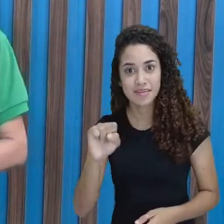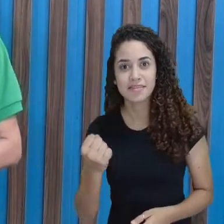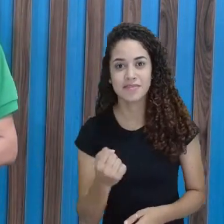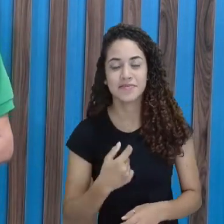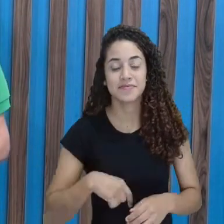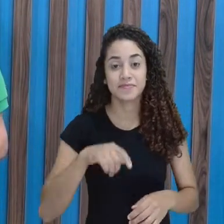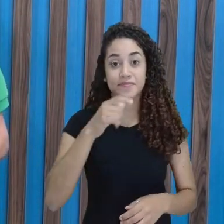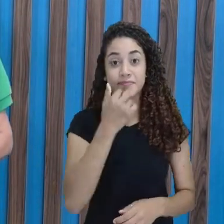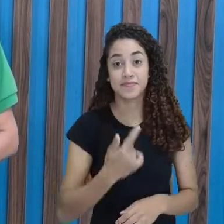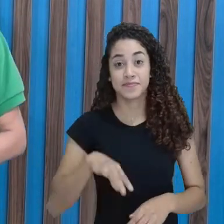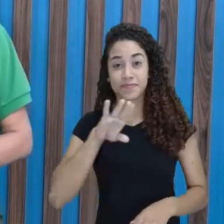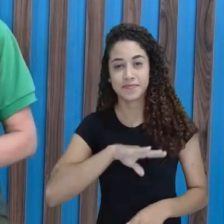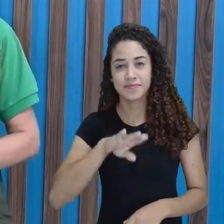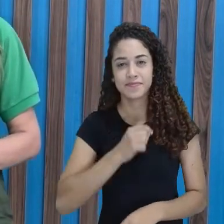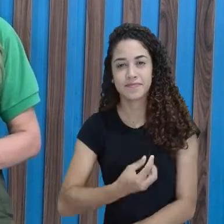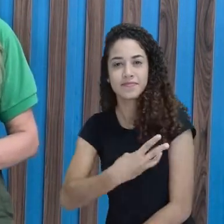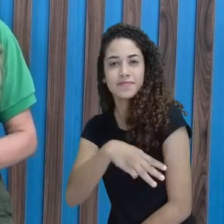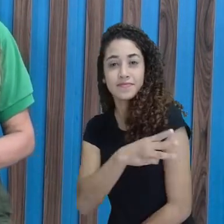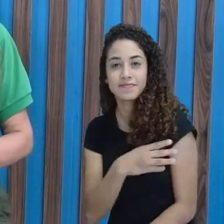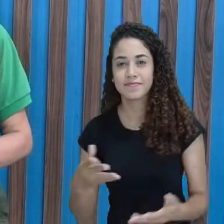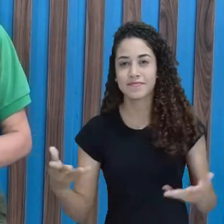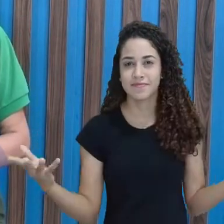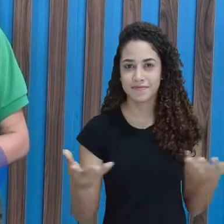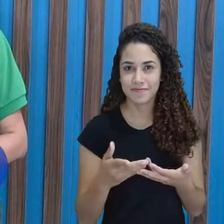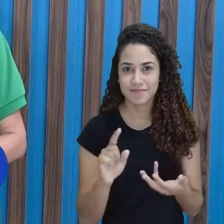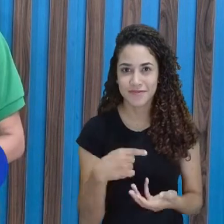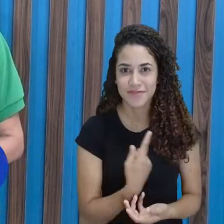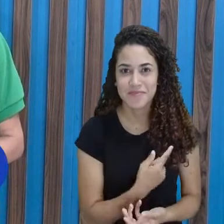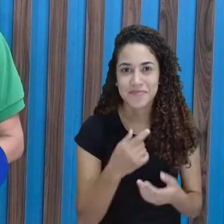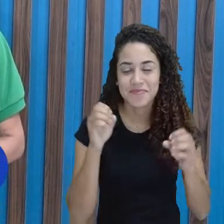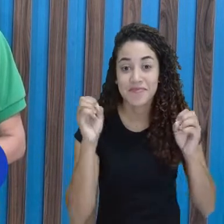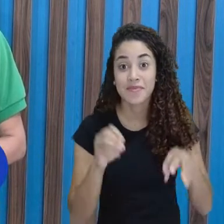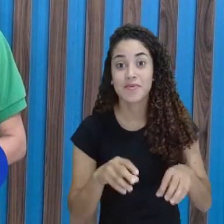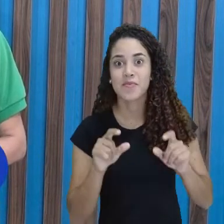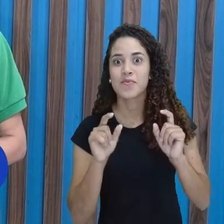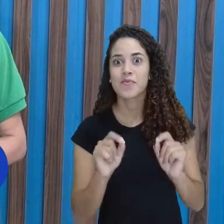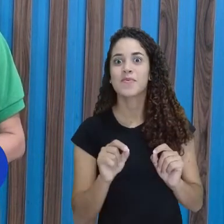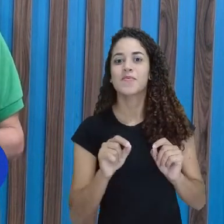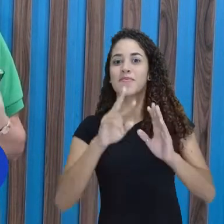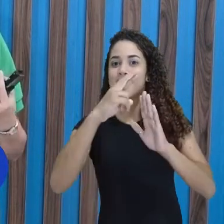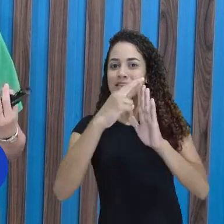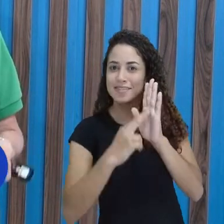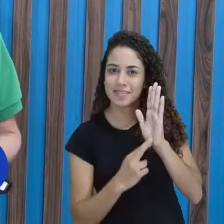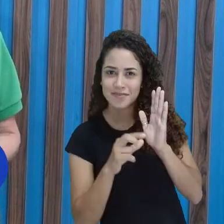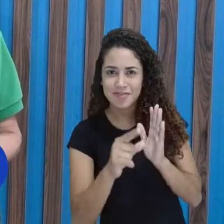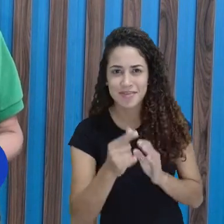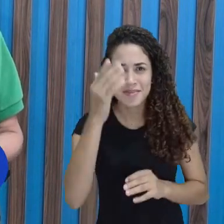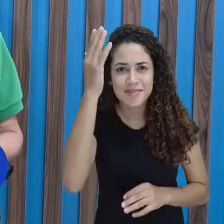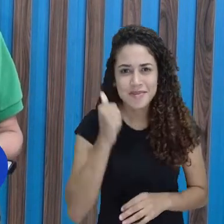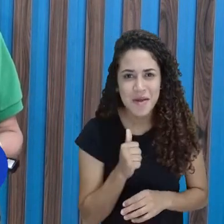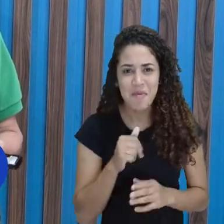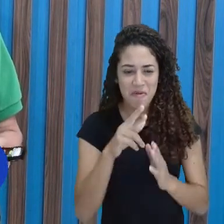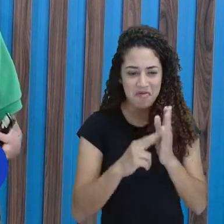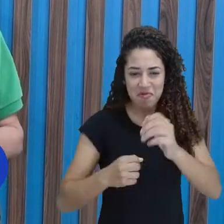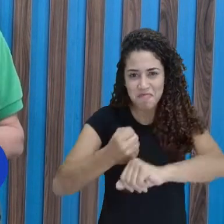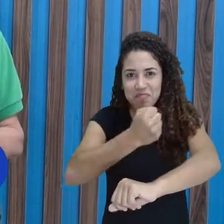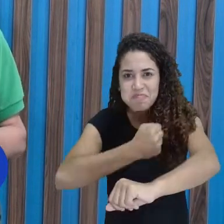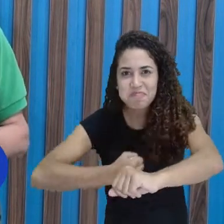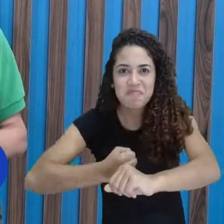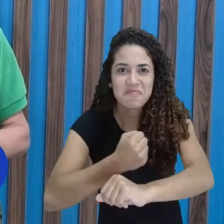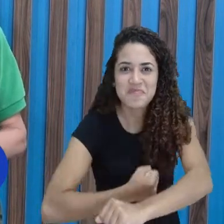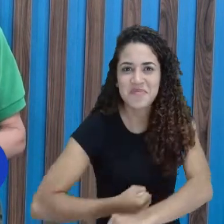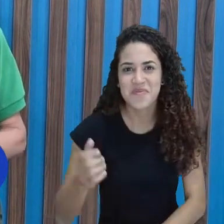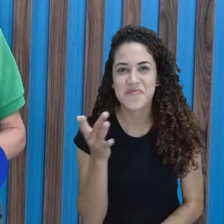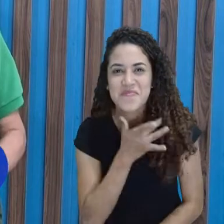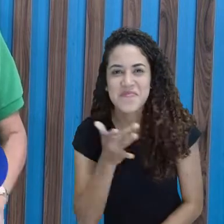terceiros anos. Hoje nossa aula será sobre receita. Você sabe fazer alguma receita bem